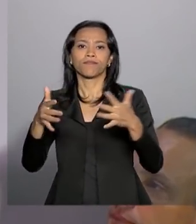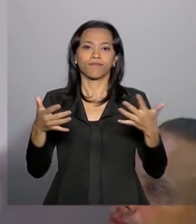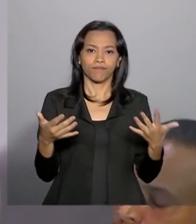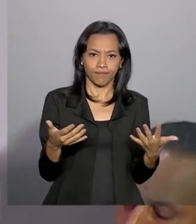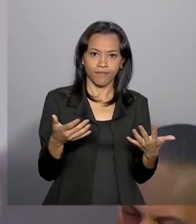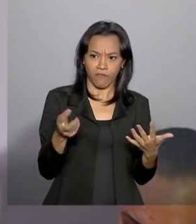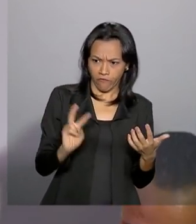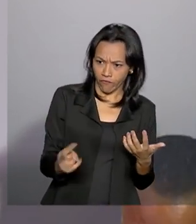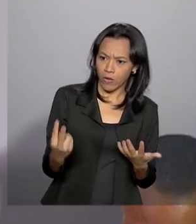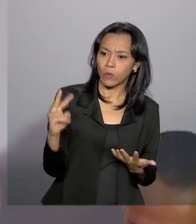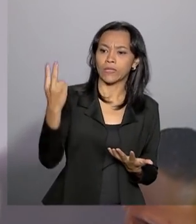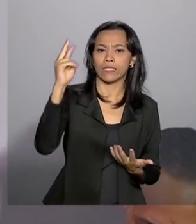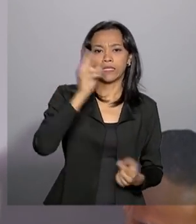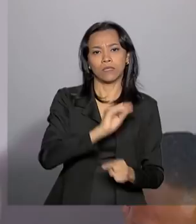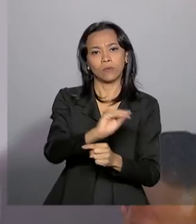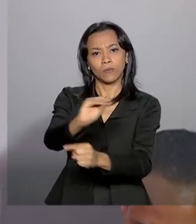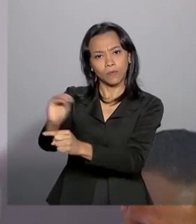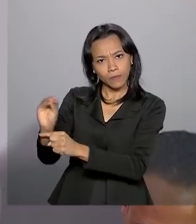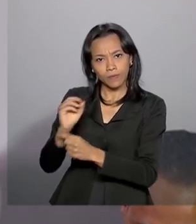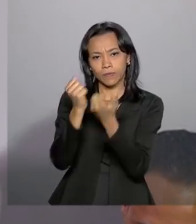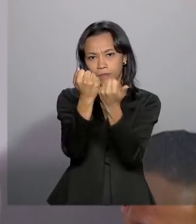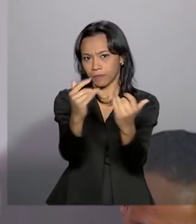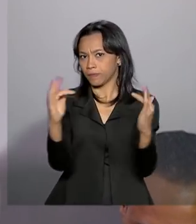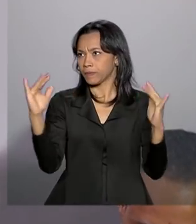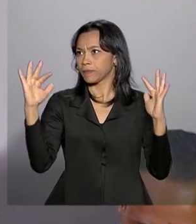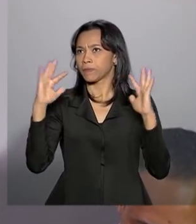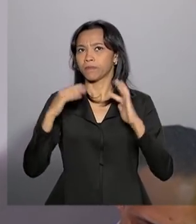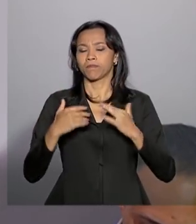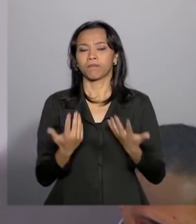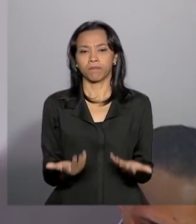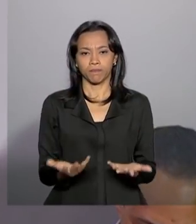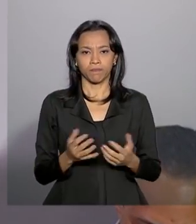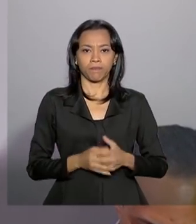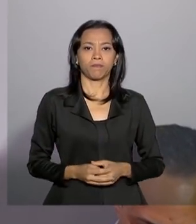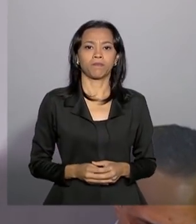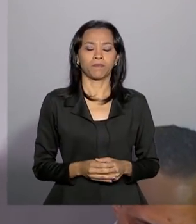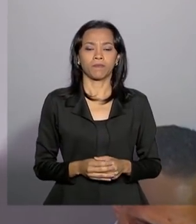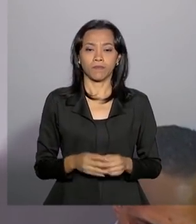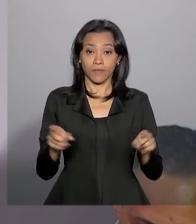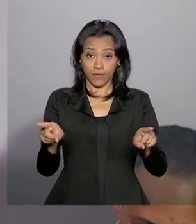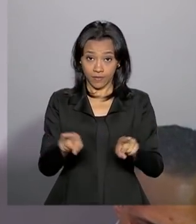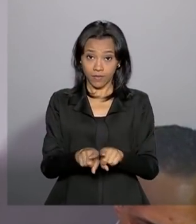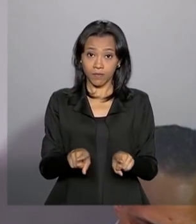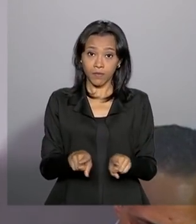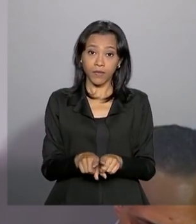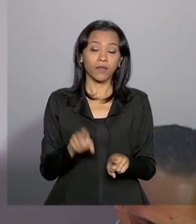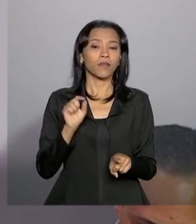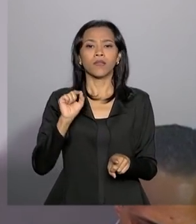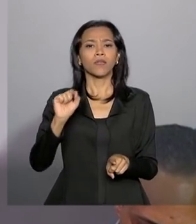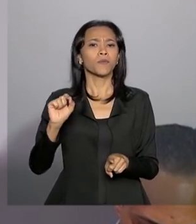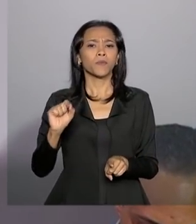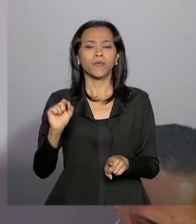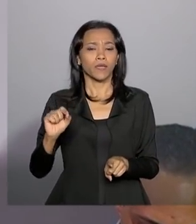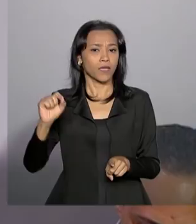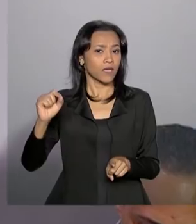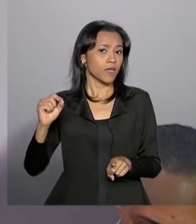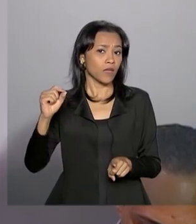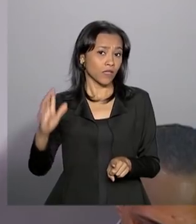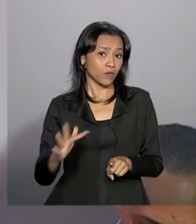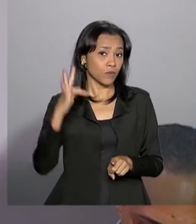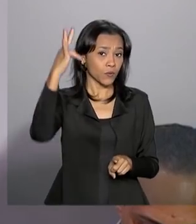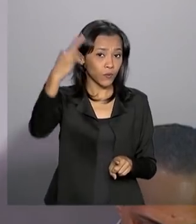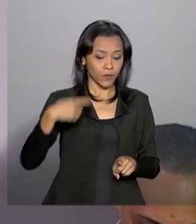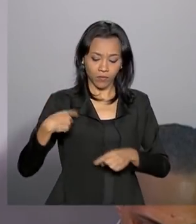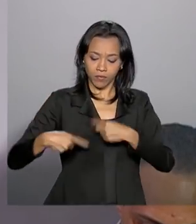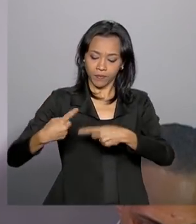valoriza a conservação e abre espaço para que as próximas gerações também se